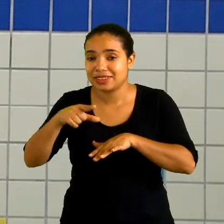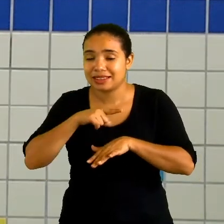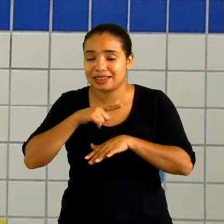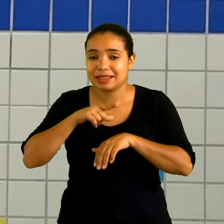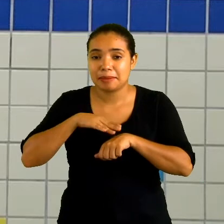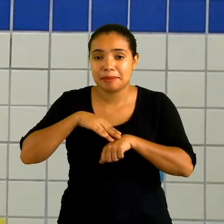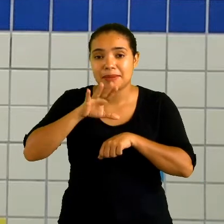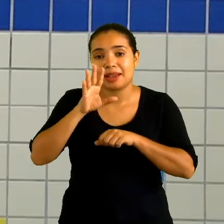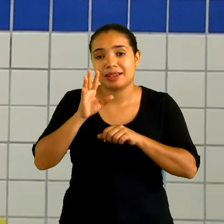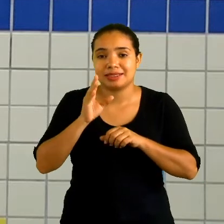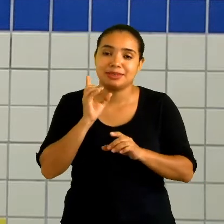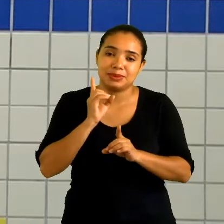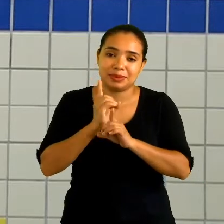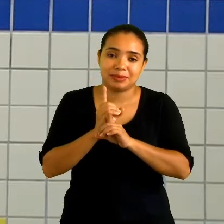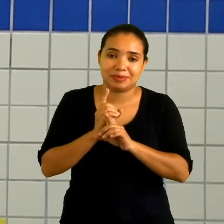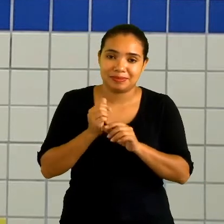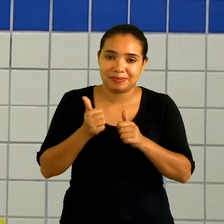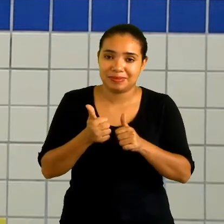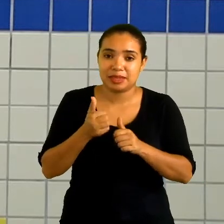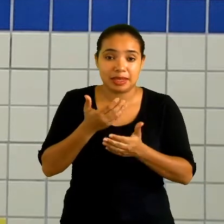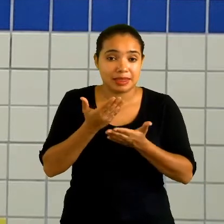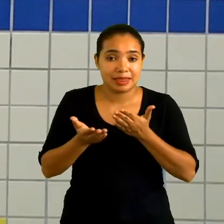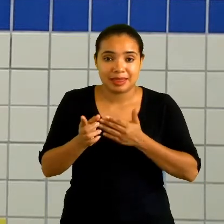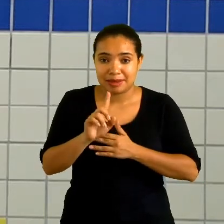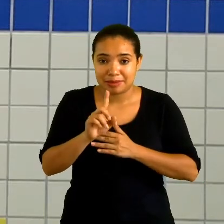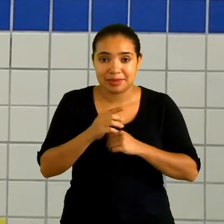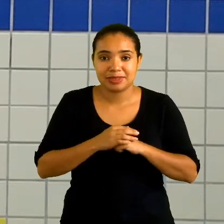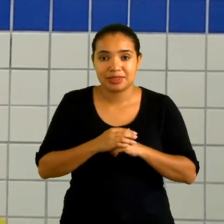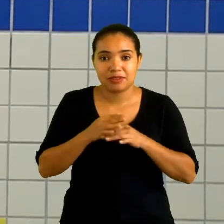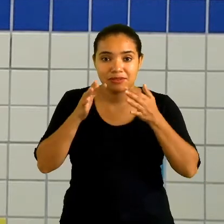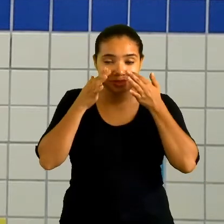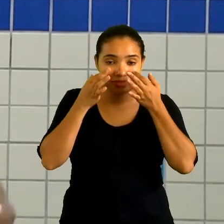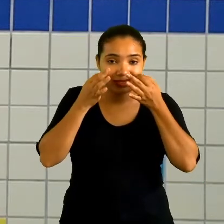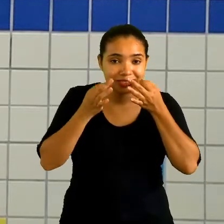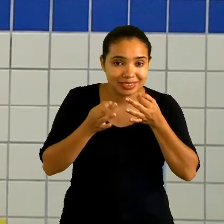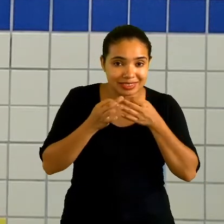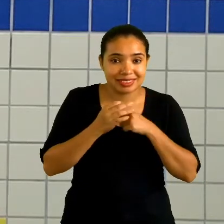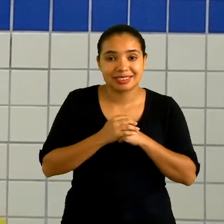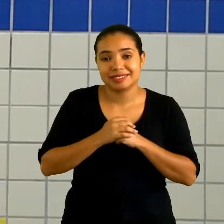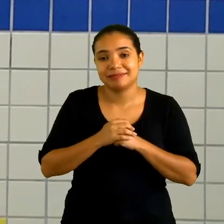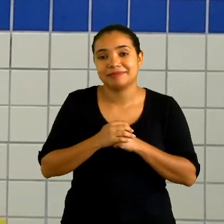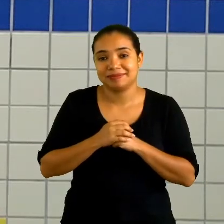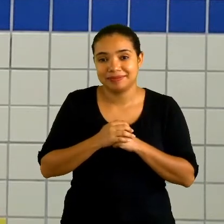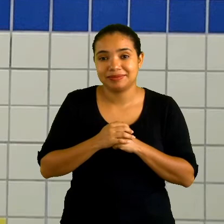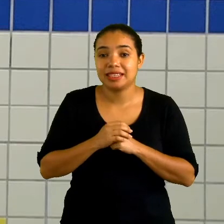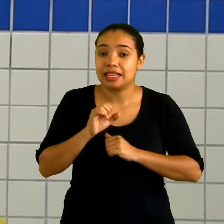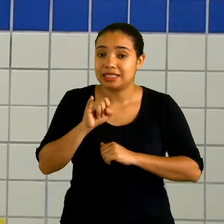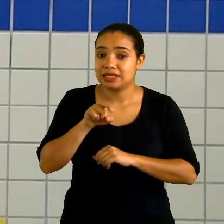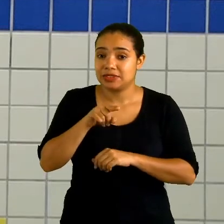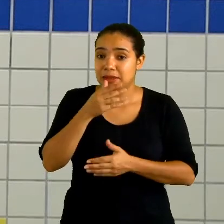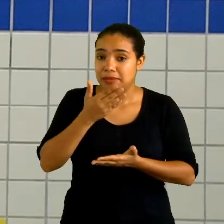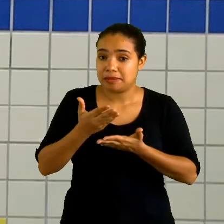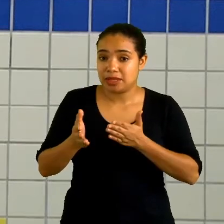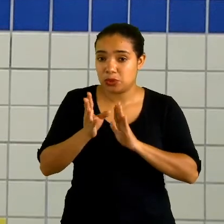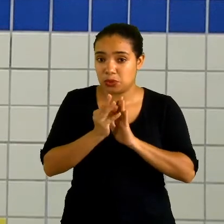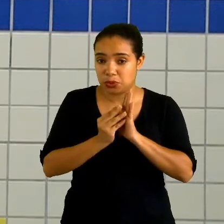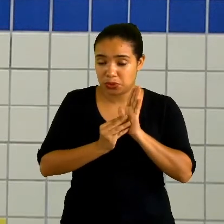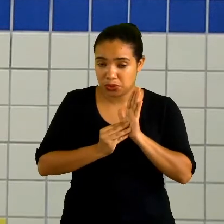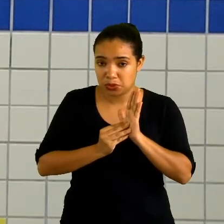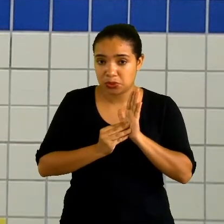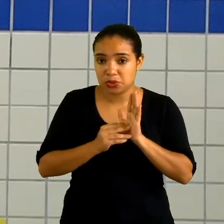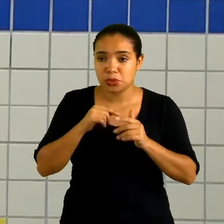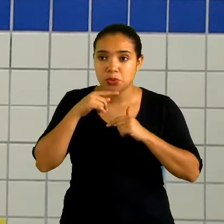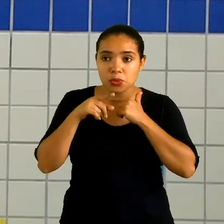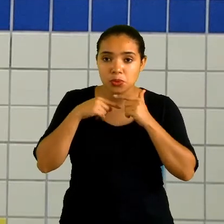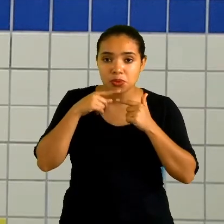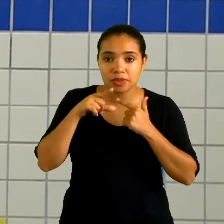gente tem um novo encontro e você não pode perder. Fique ligadinho e mais ainda, se você perdeu o nosso conteúdo, tá com